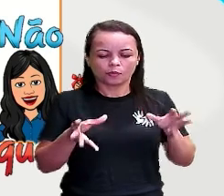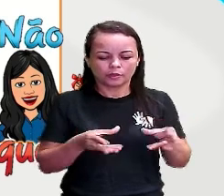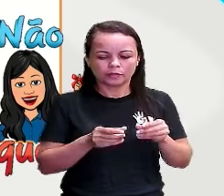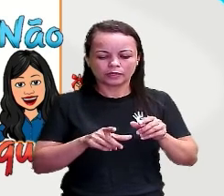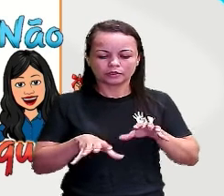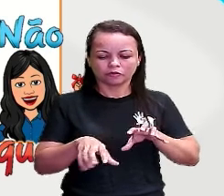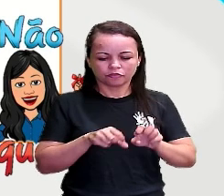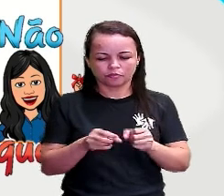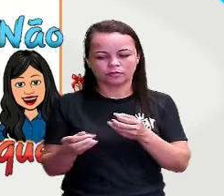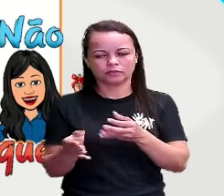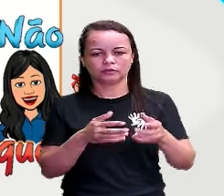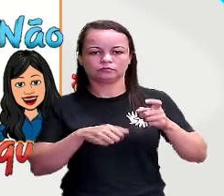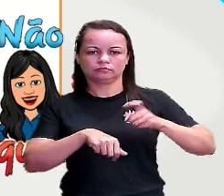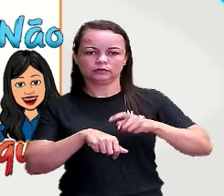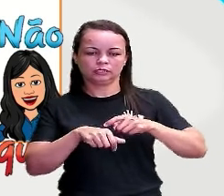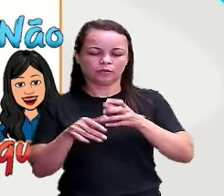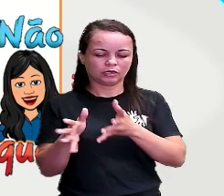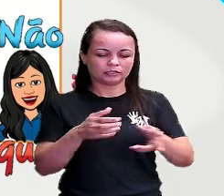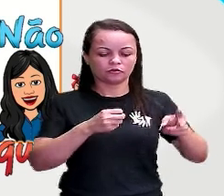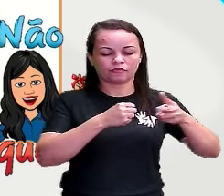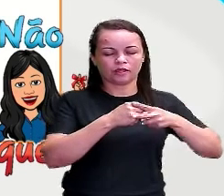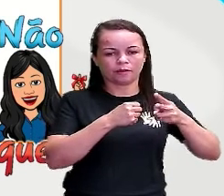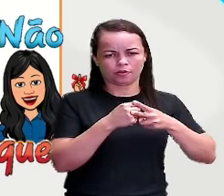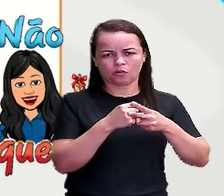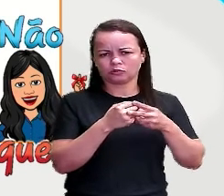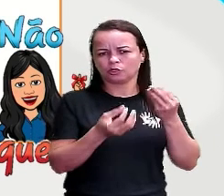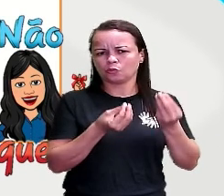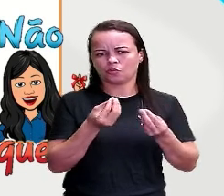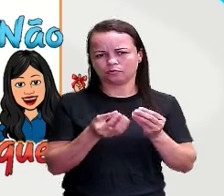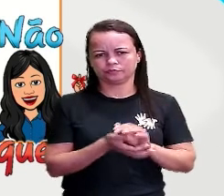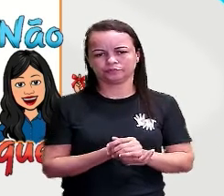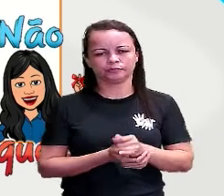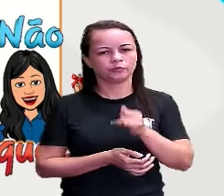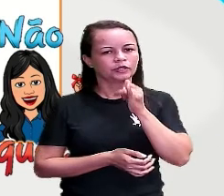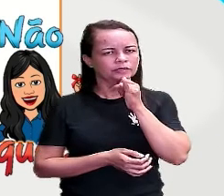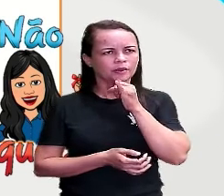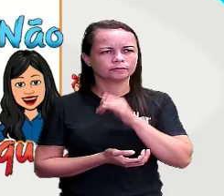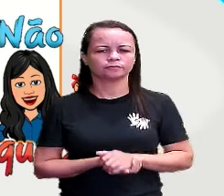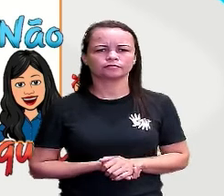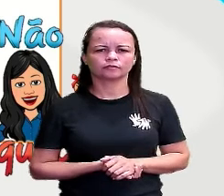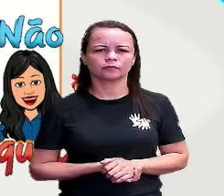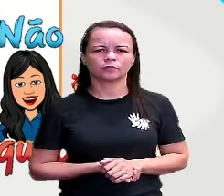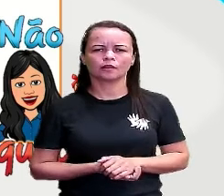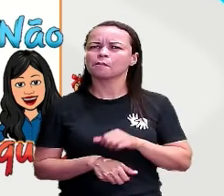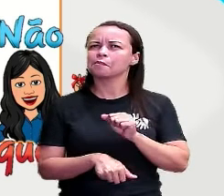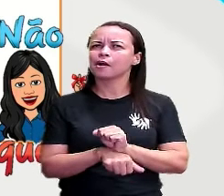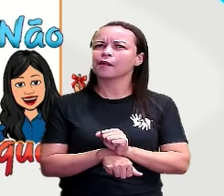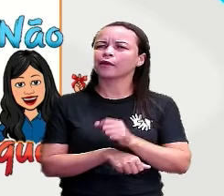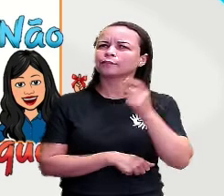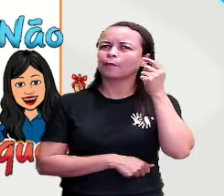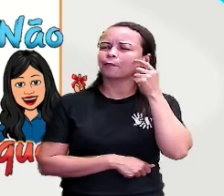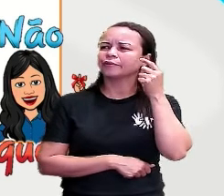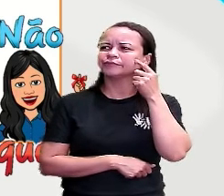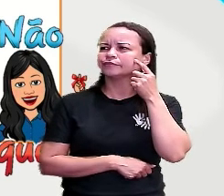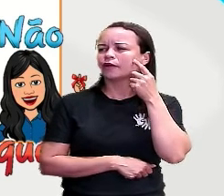Ou seja, o estado da ação depois de terminada. Nunca tinha parado para pensar nisso.